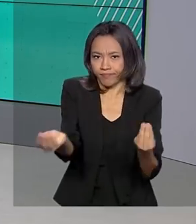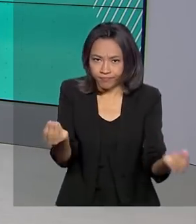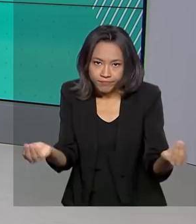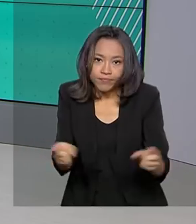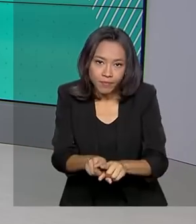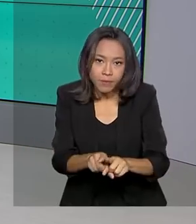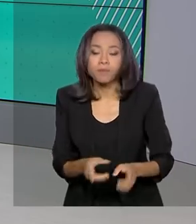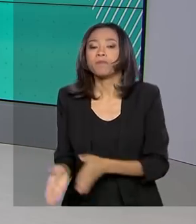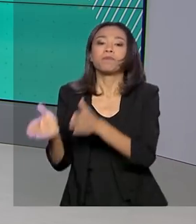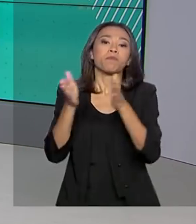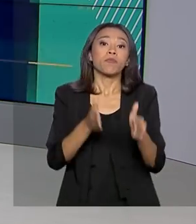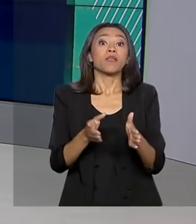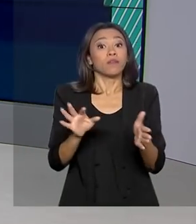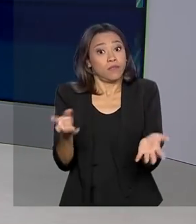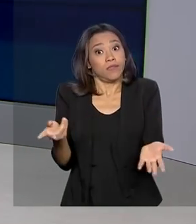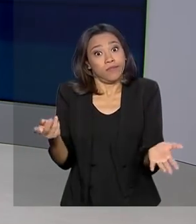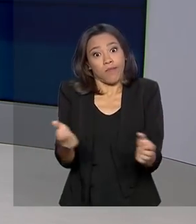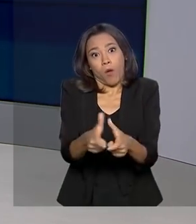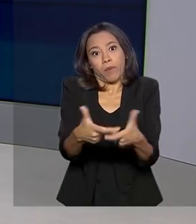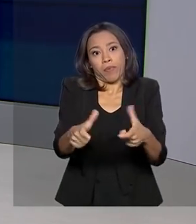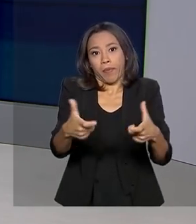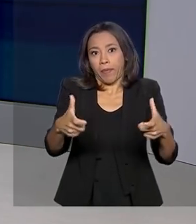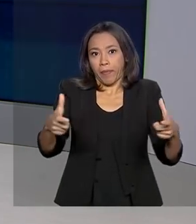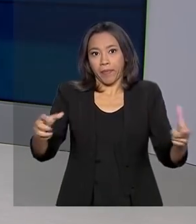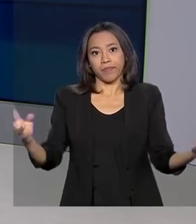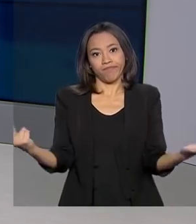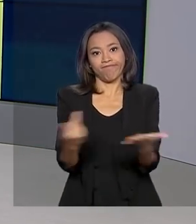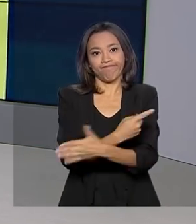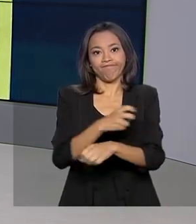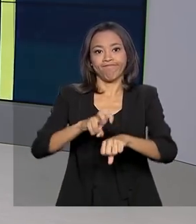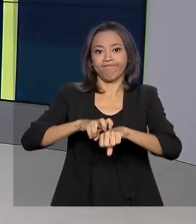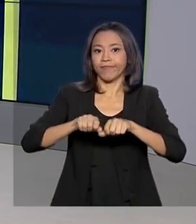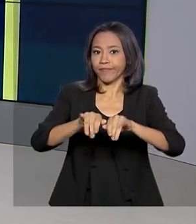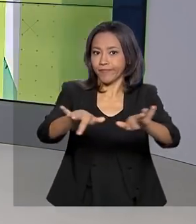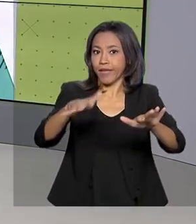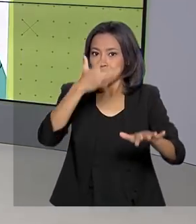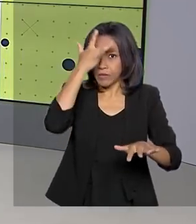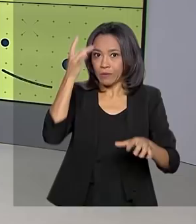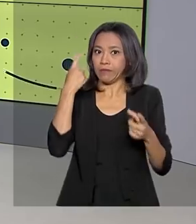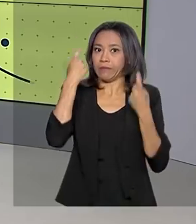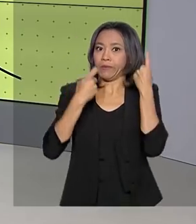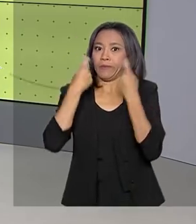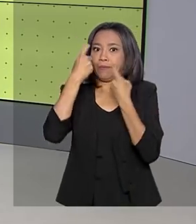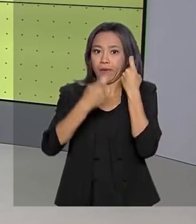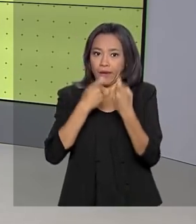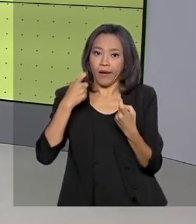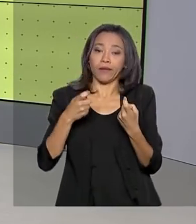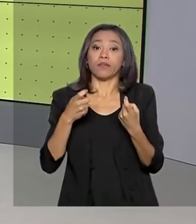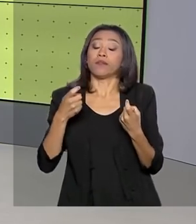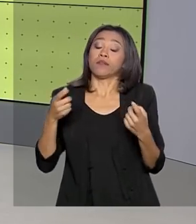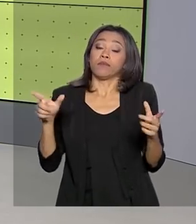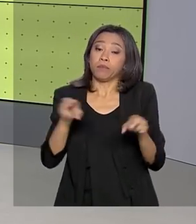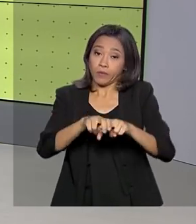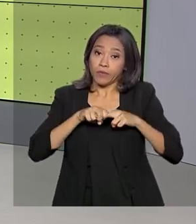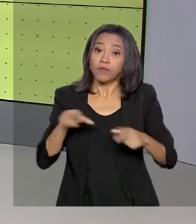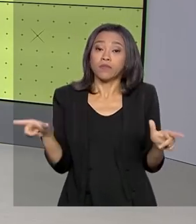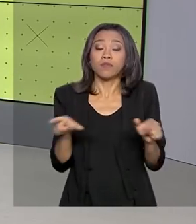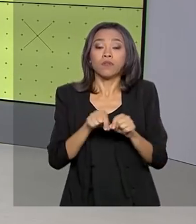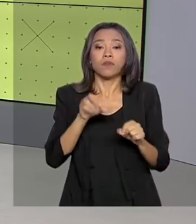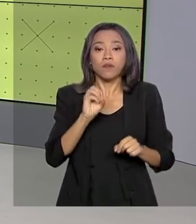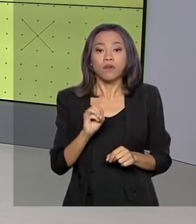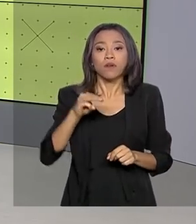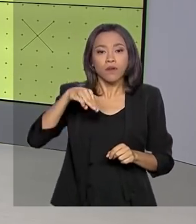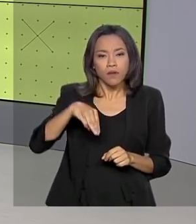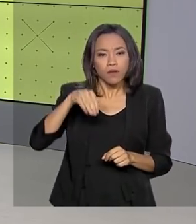o crescimento de casos do novo coronavírus, aumenta também a preocupação das pessoas. Diante disso, a Organização Mundial da Saúde